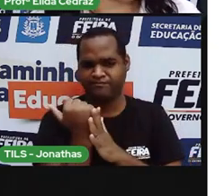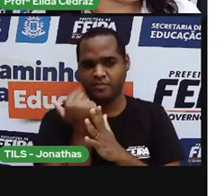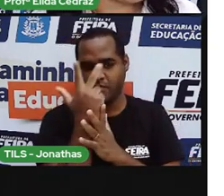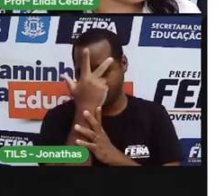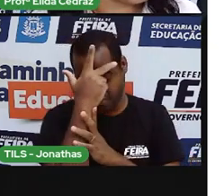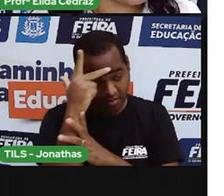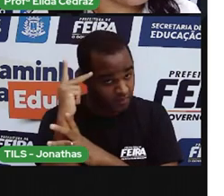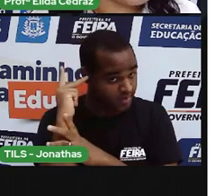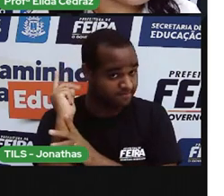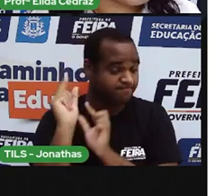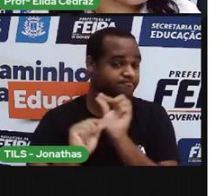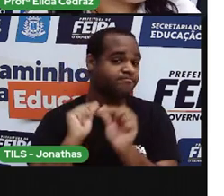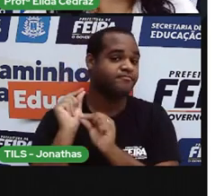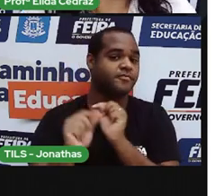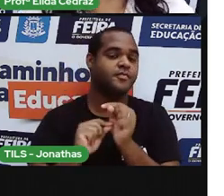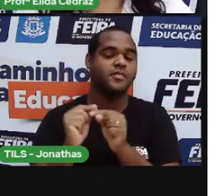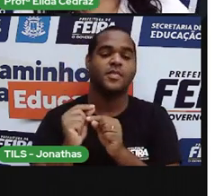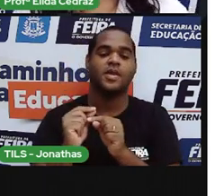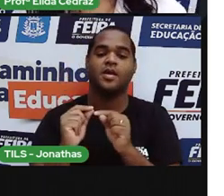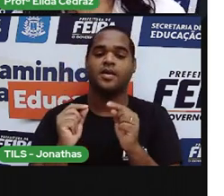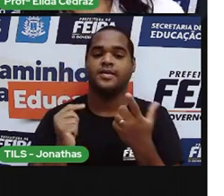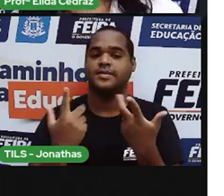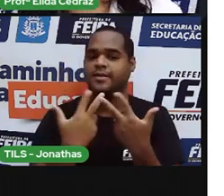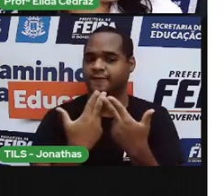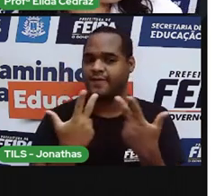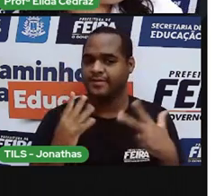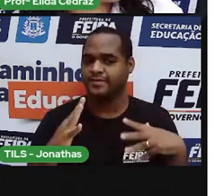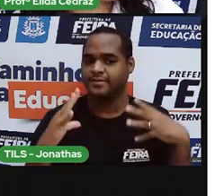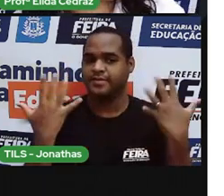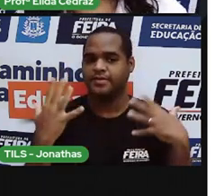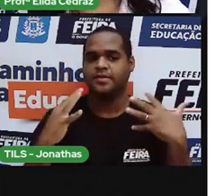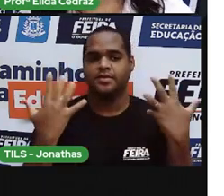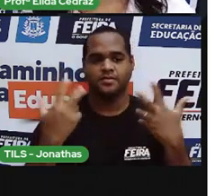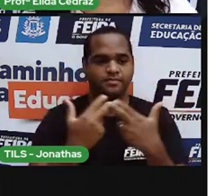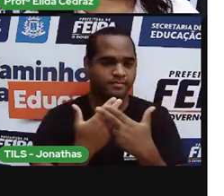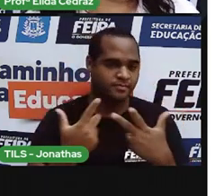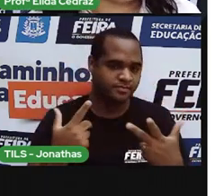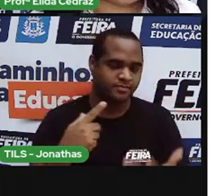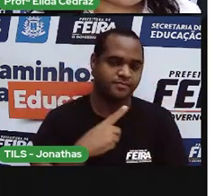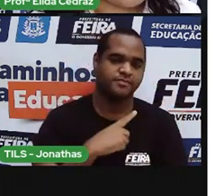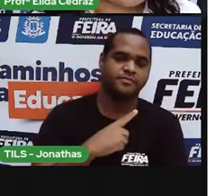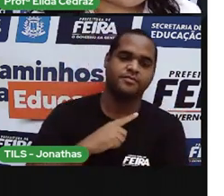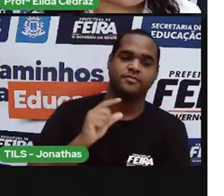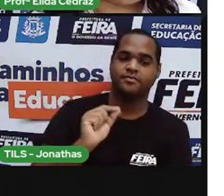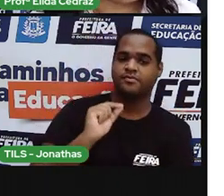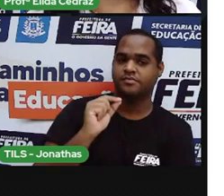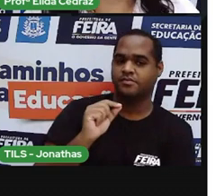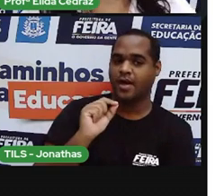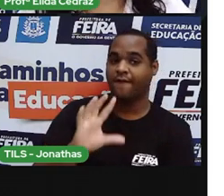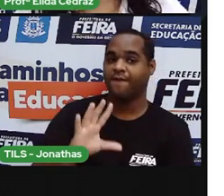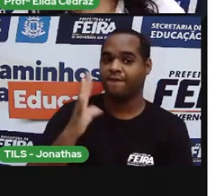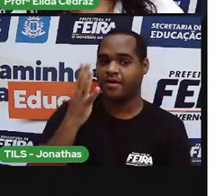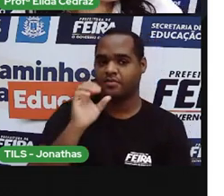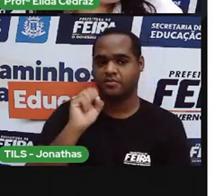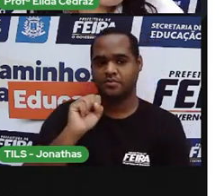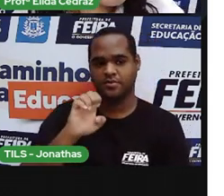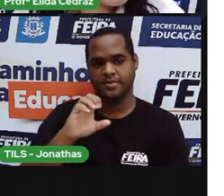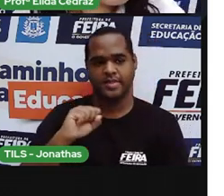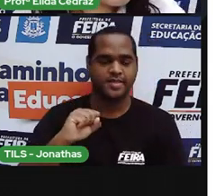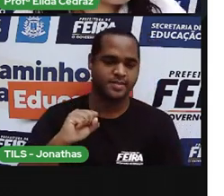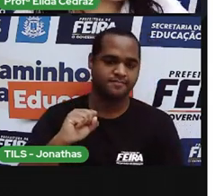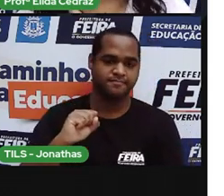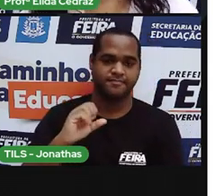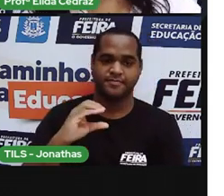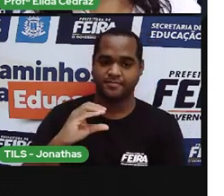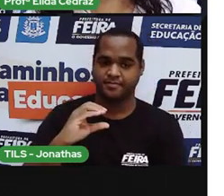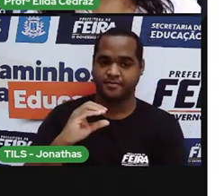comemorações, vocês não lembraram da festa no CES. que no dia 1º